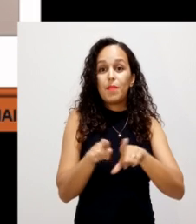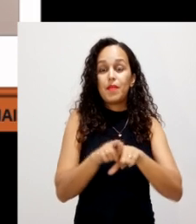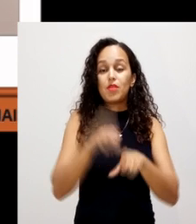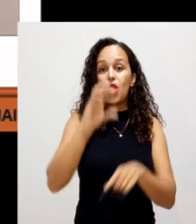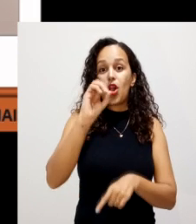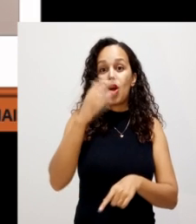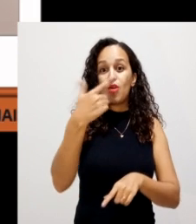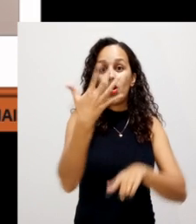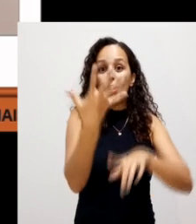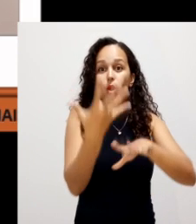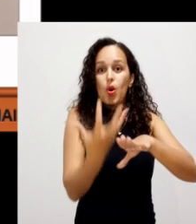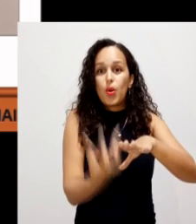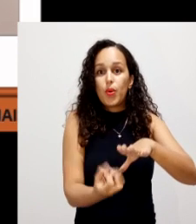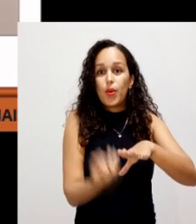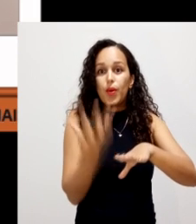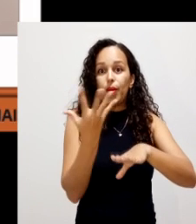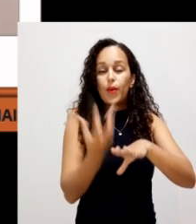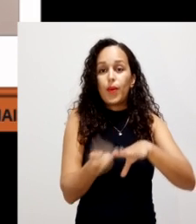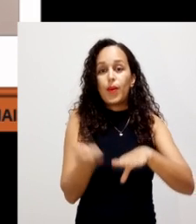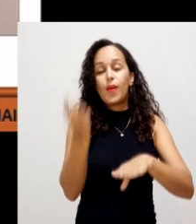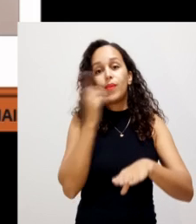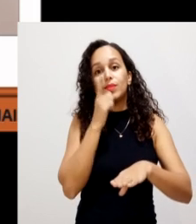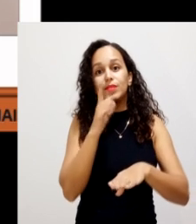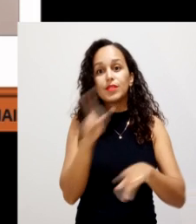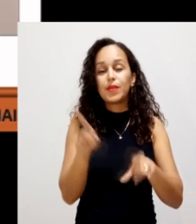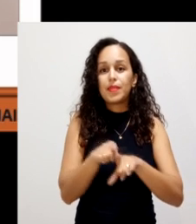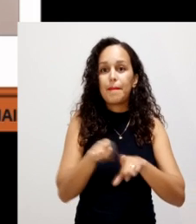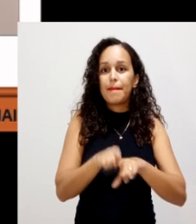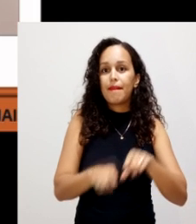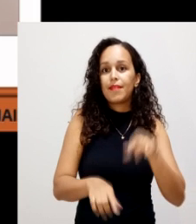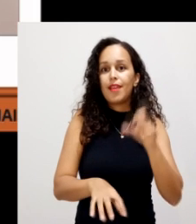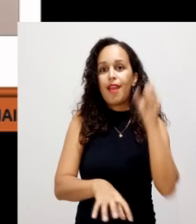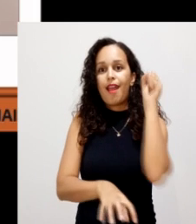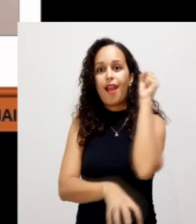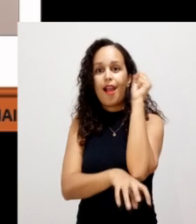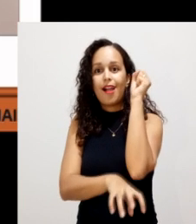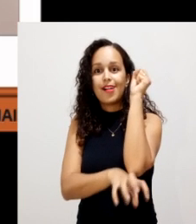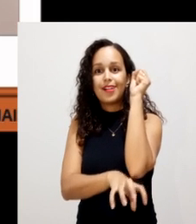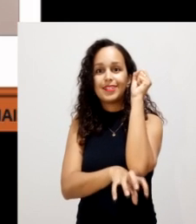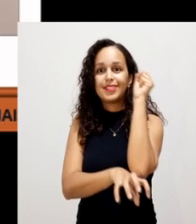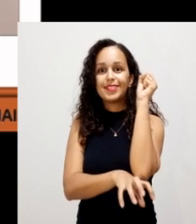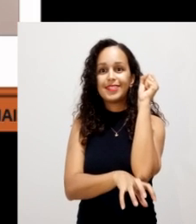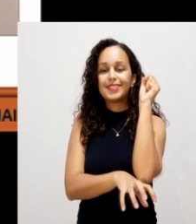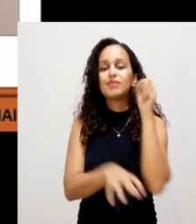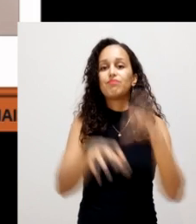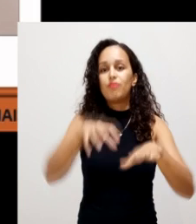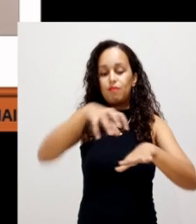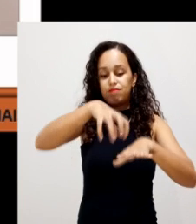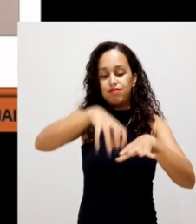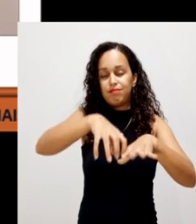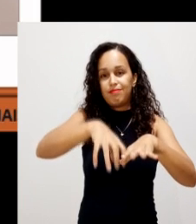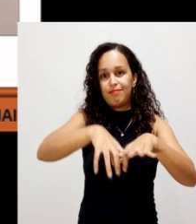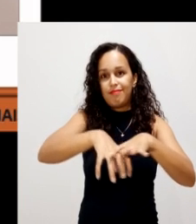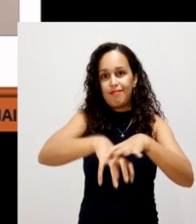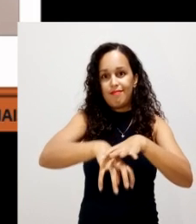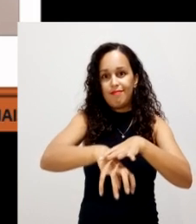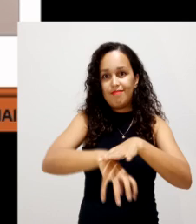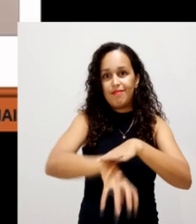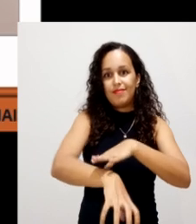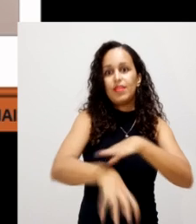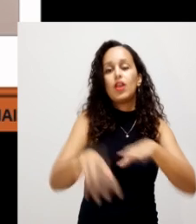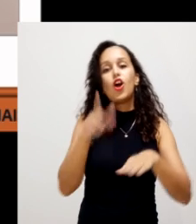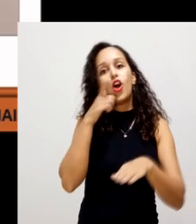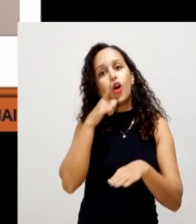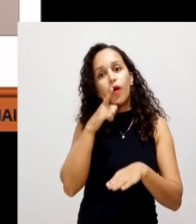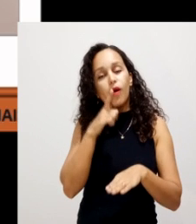oxigenação desse solo. Diminui a resistência à penetração de raiz. A matéria orgânica, ela fofa esse solo, então vai diminuir